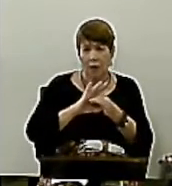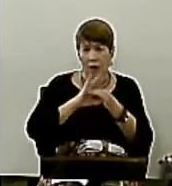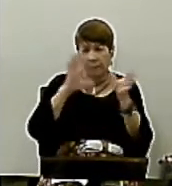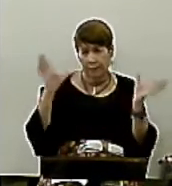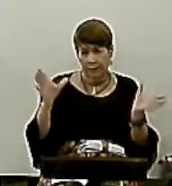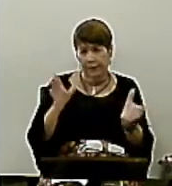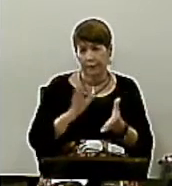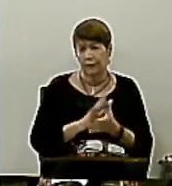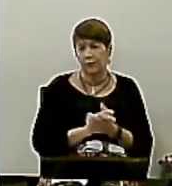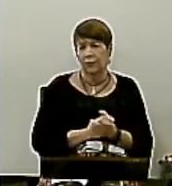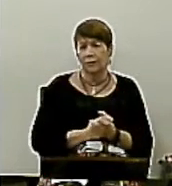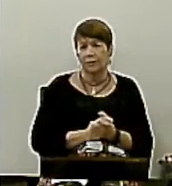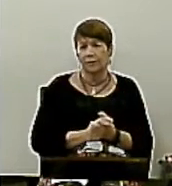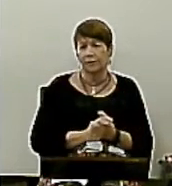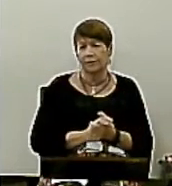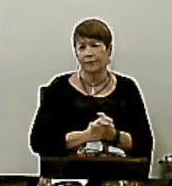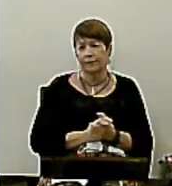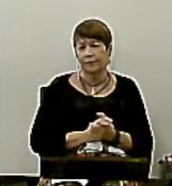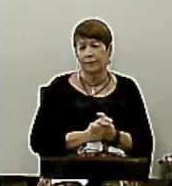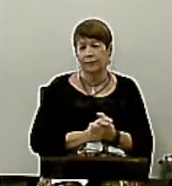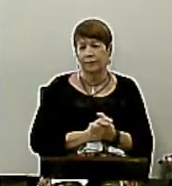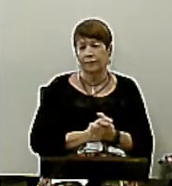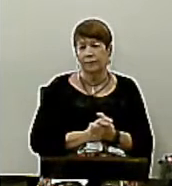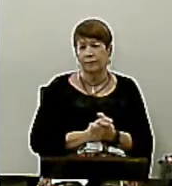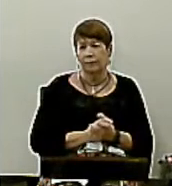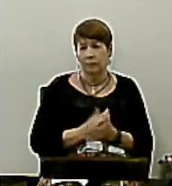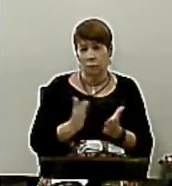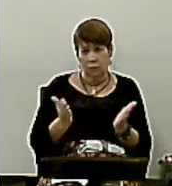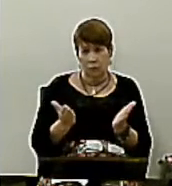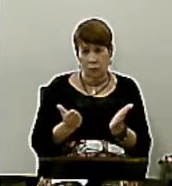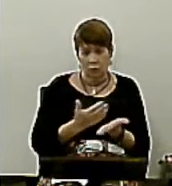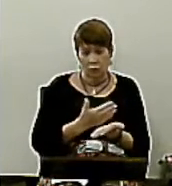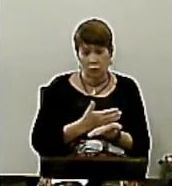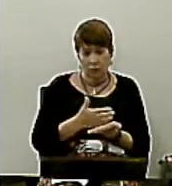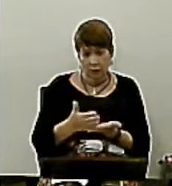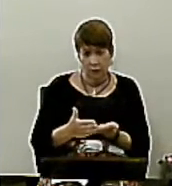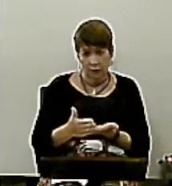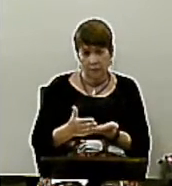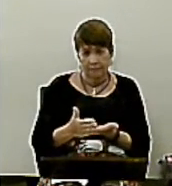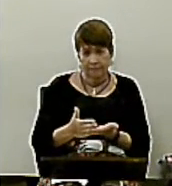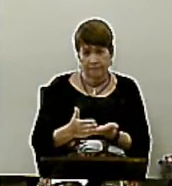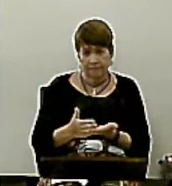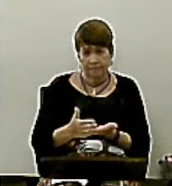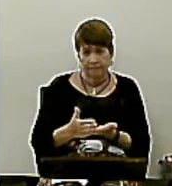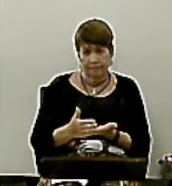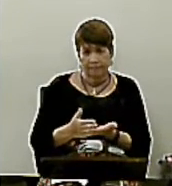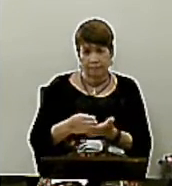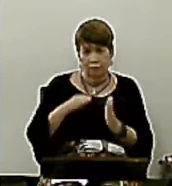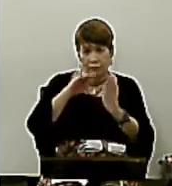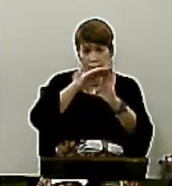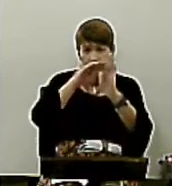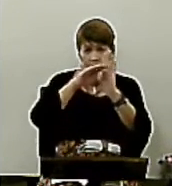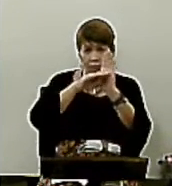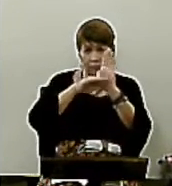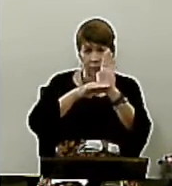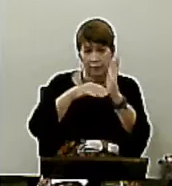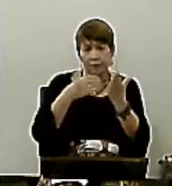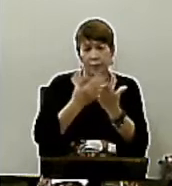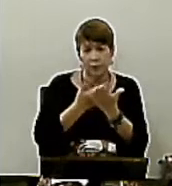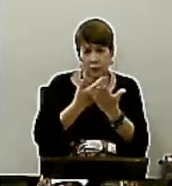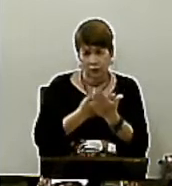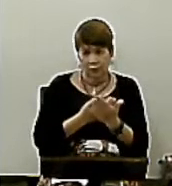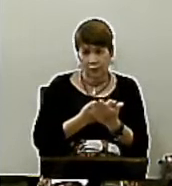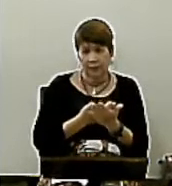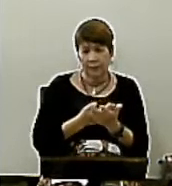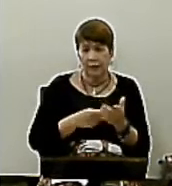chamar nessa série expositiva que eu abro hoje De a regra do Espírito Paulo diz lá no capítulo 6,